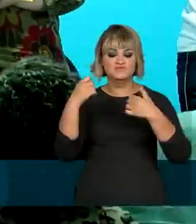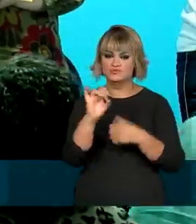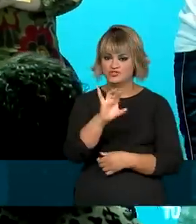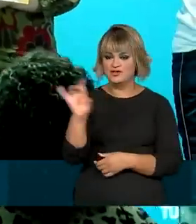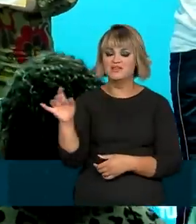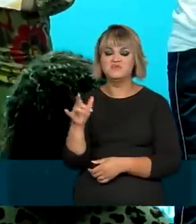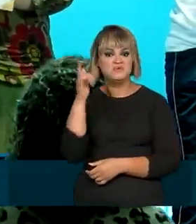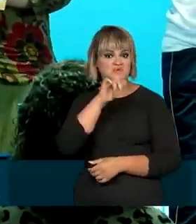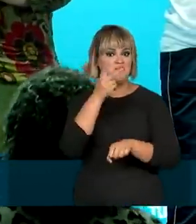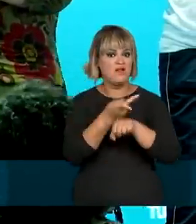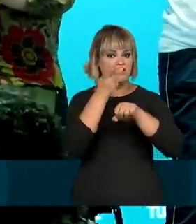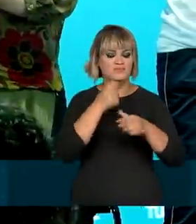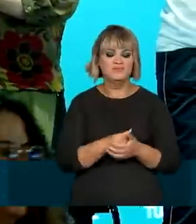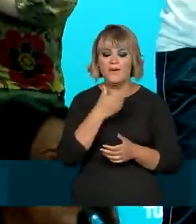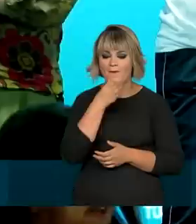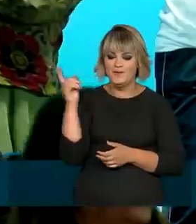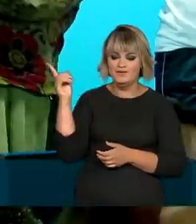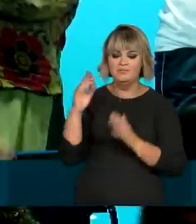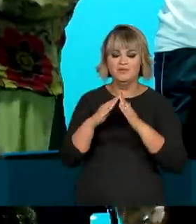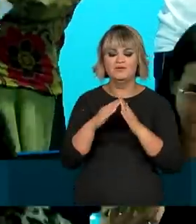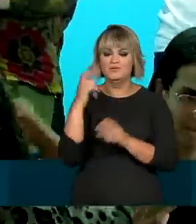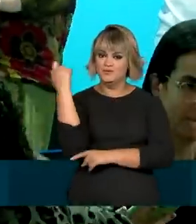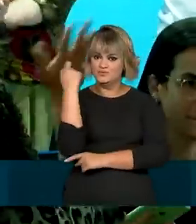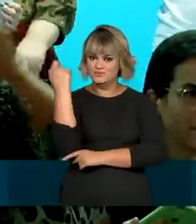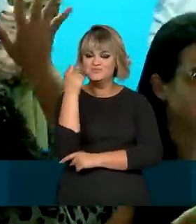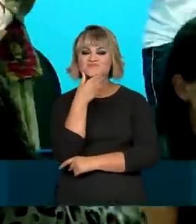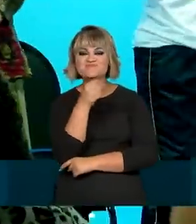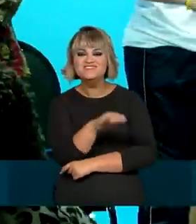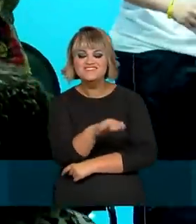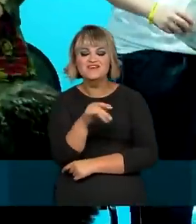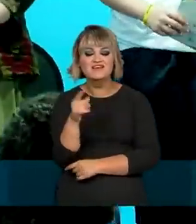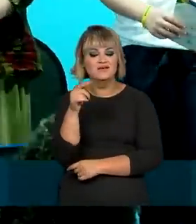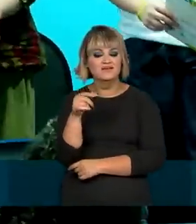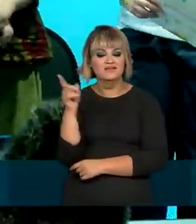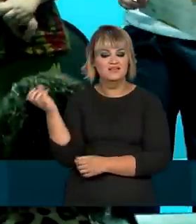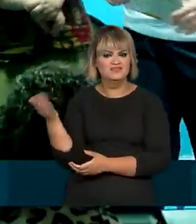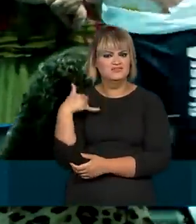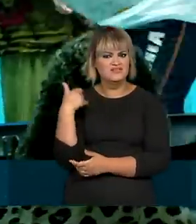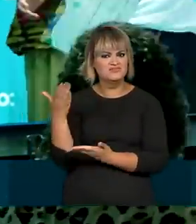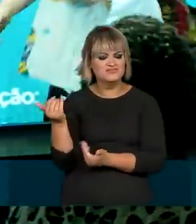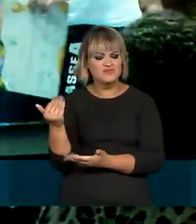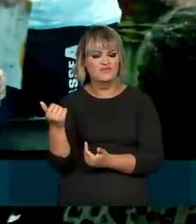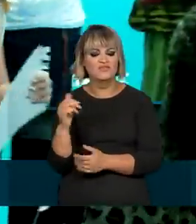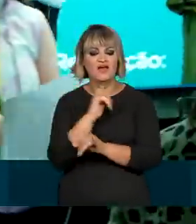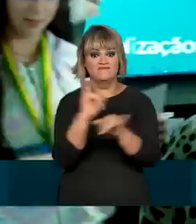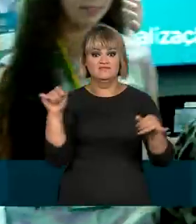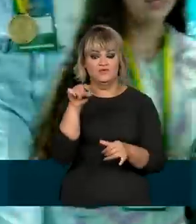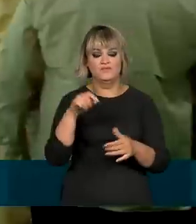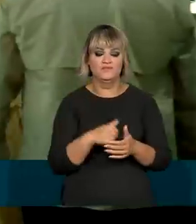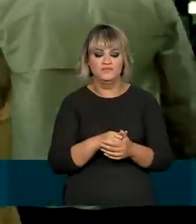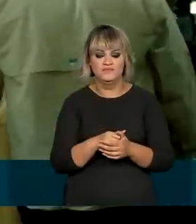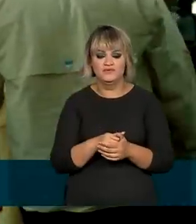deles foi recompensado. João, morador do Rio Grande do Sul e o mais novo a ser premiado nas Olimpíadas, deixa um recado para o